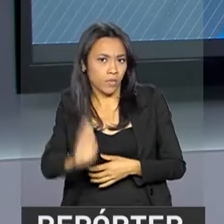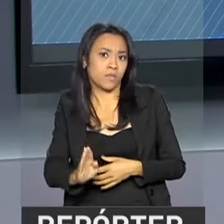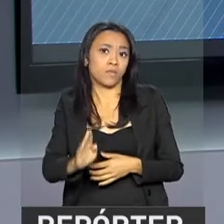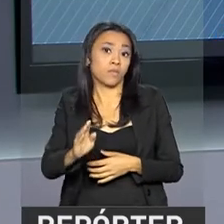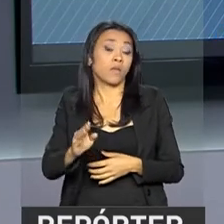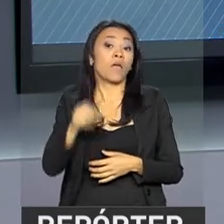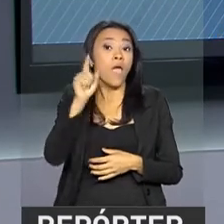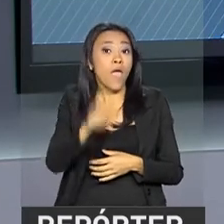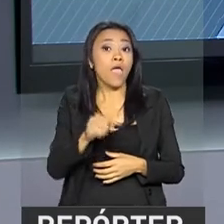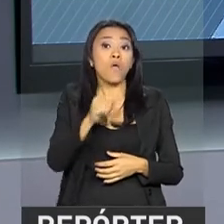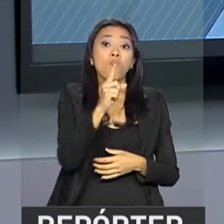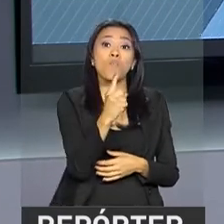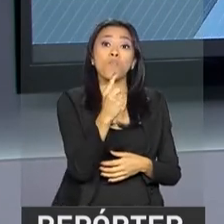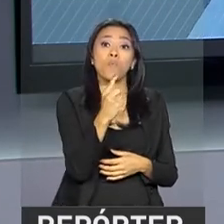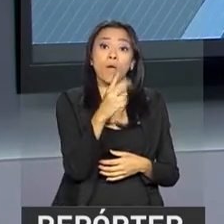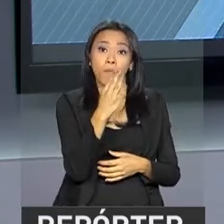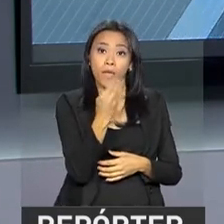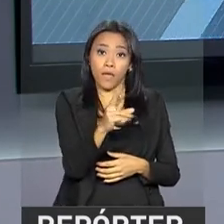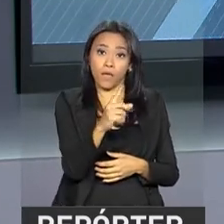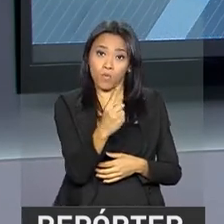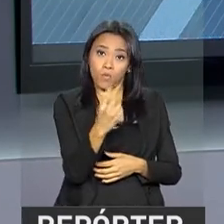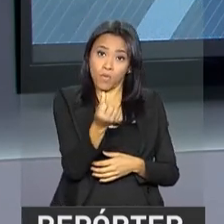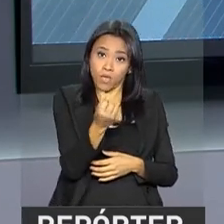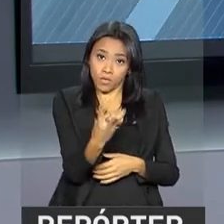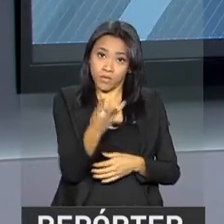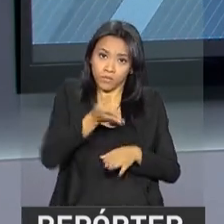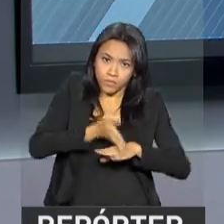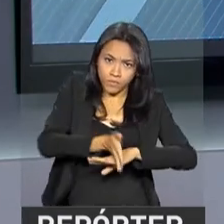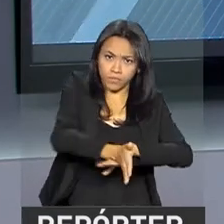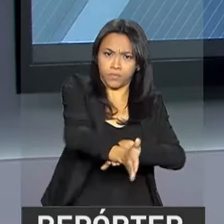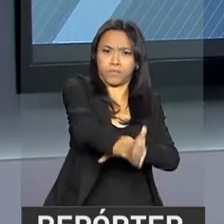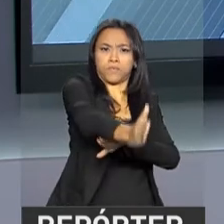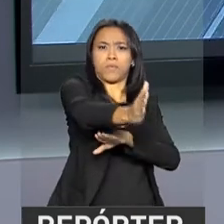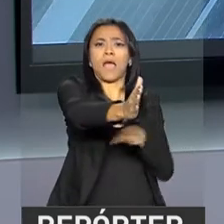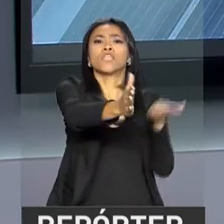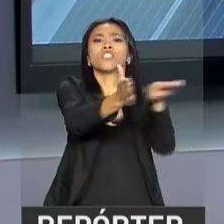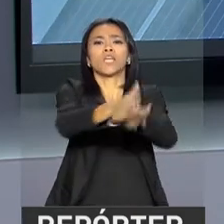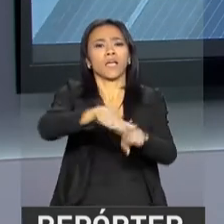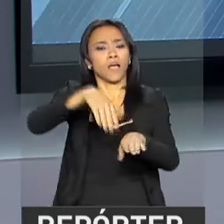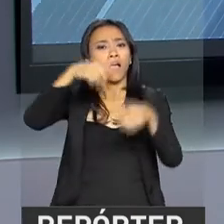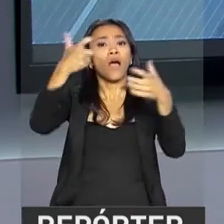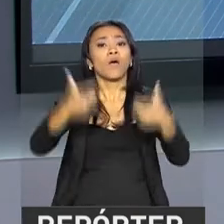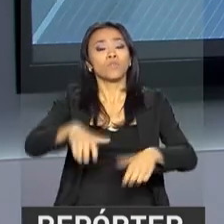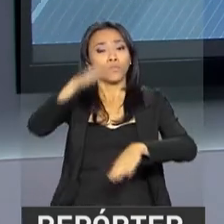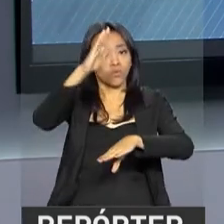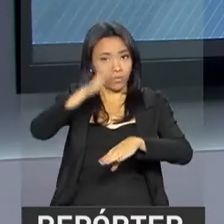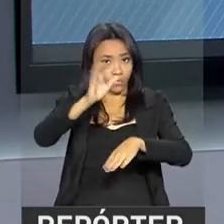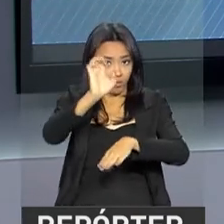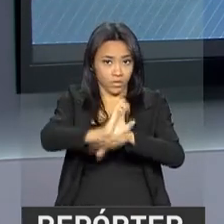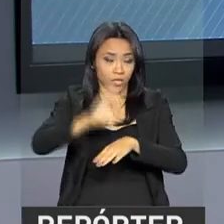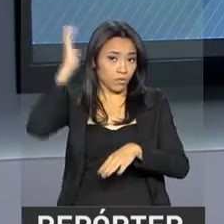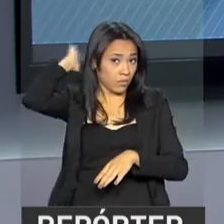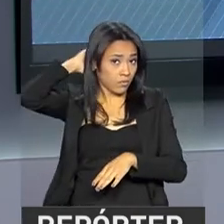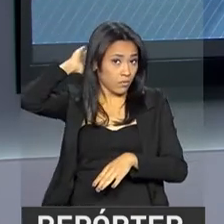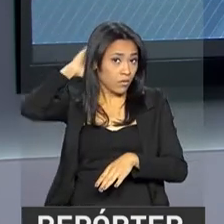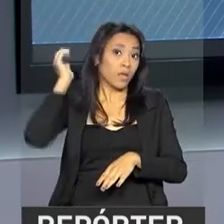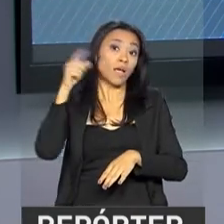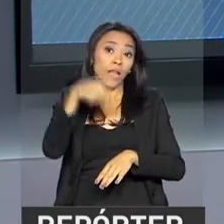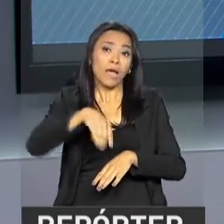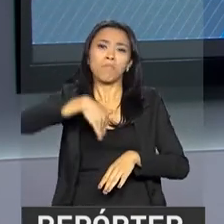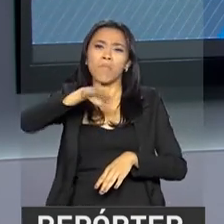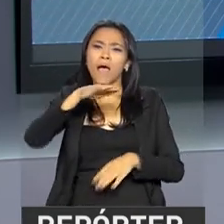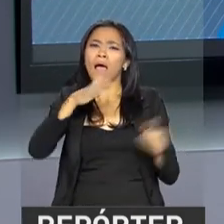BR-163, que corta o estado e segue até a cidade de Santarém, no Pará. Até o final de 2018, mais